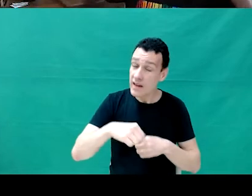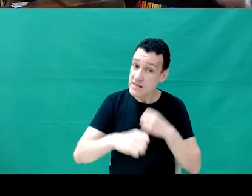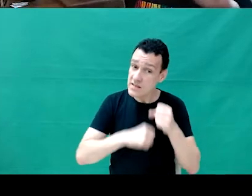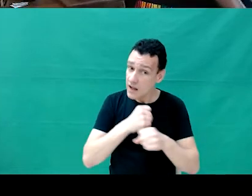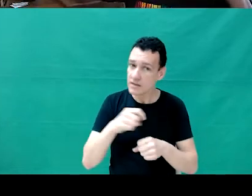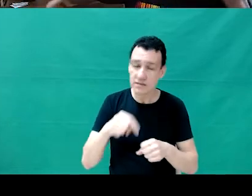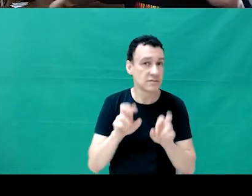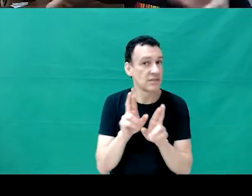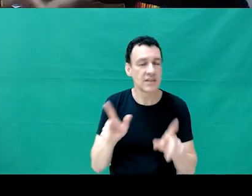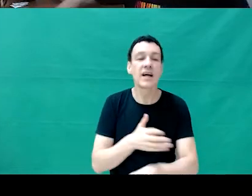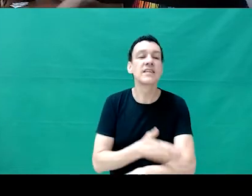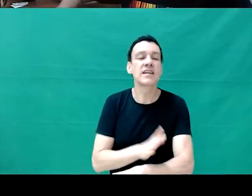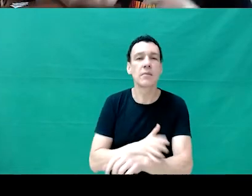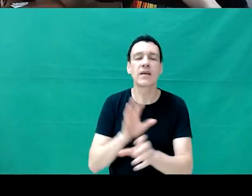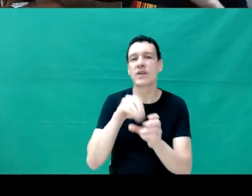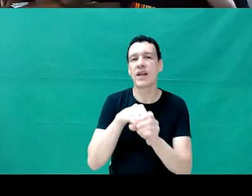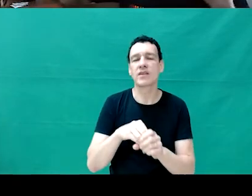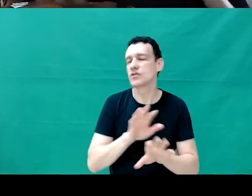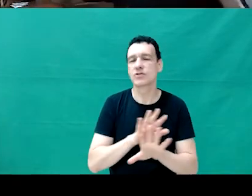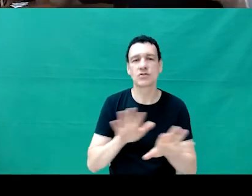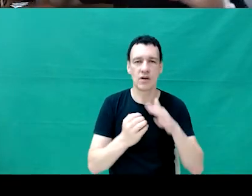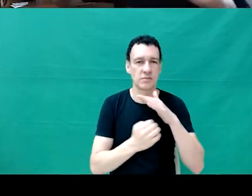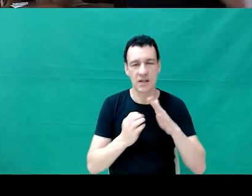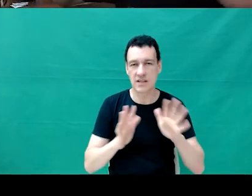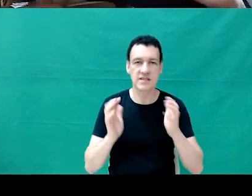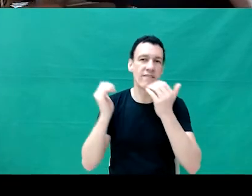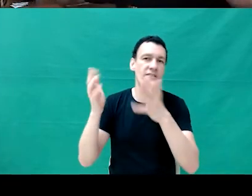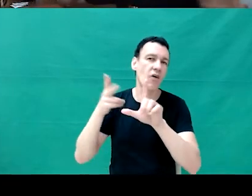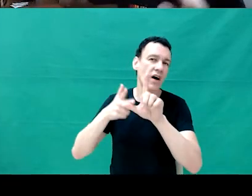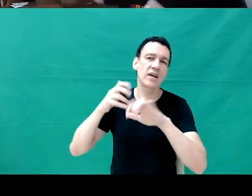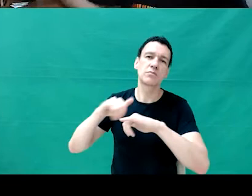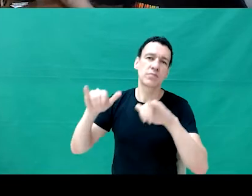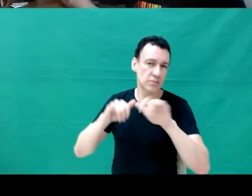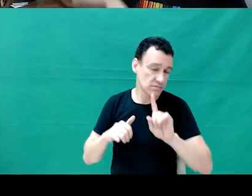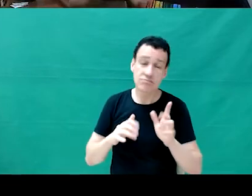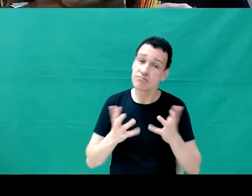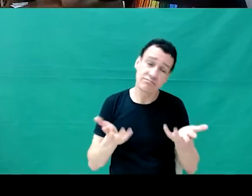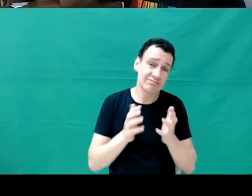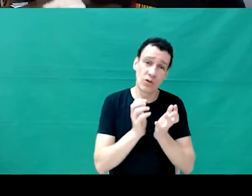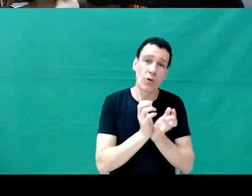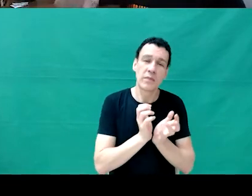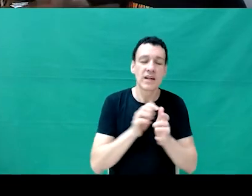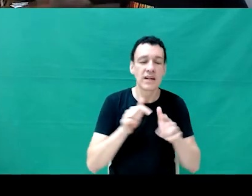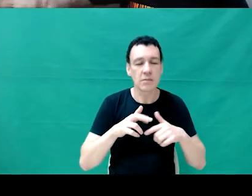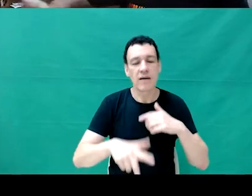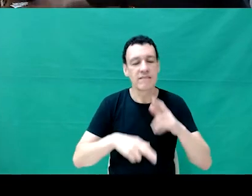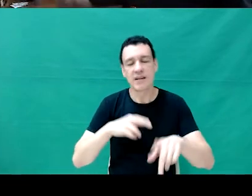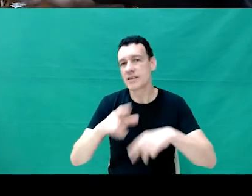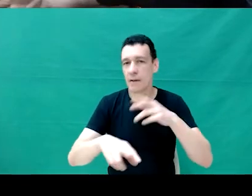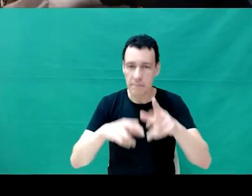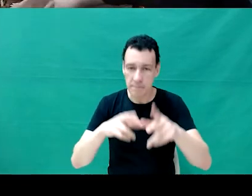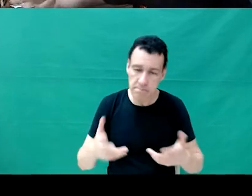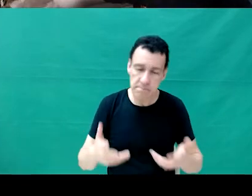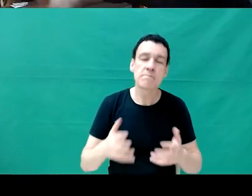data, falar um pouco sobre o Stonewall, e é isso, cada vez o comitê vai agindo de formas diferentes. Setembro Amarelo, Feminismo,